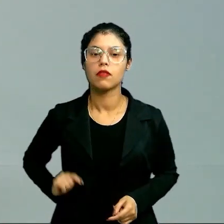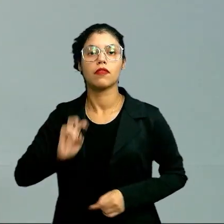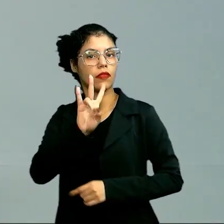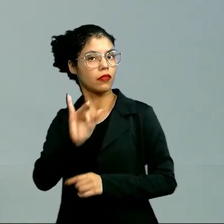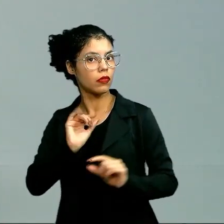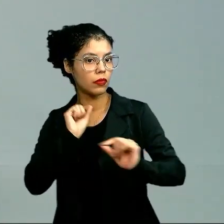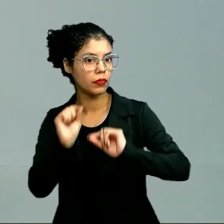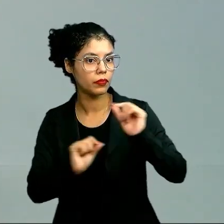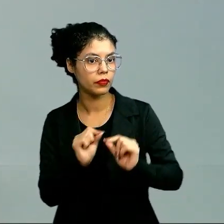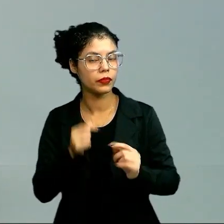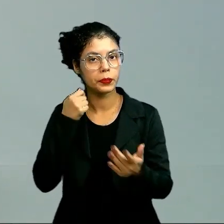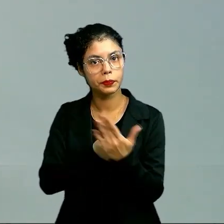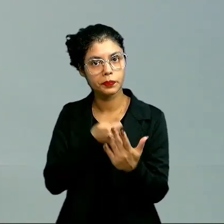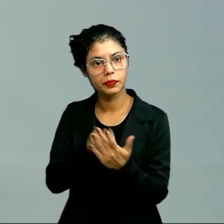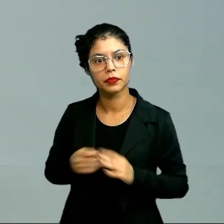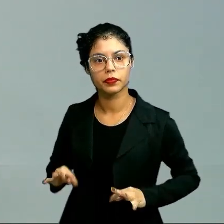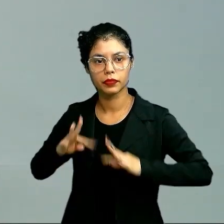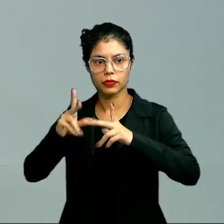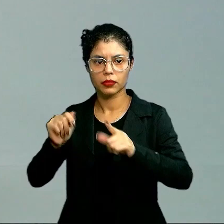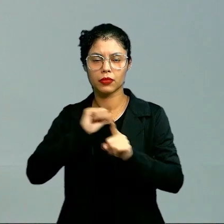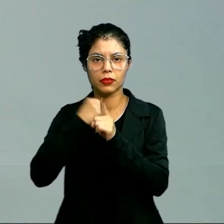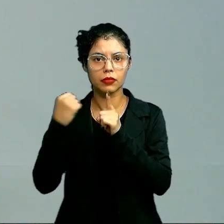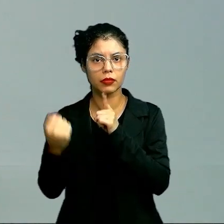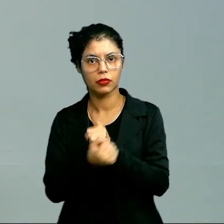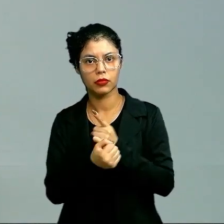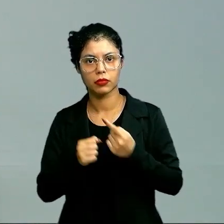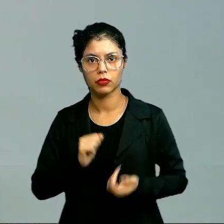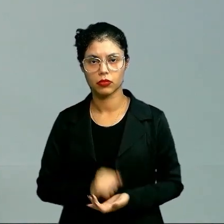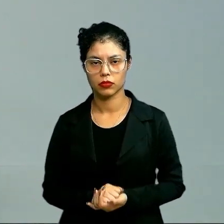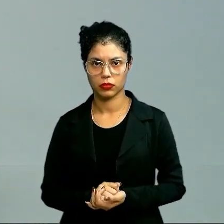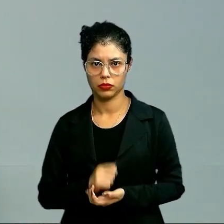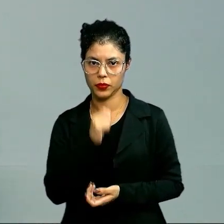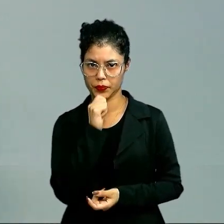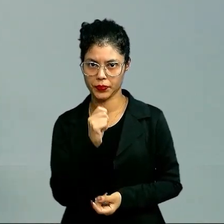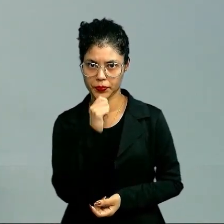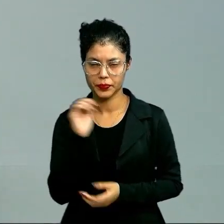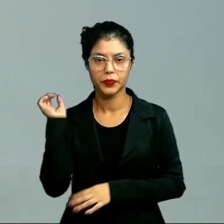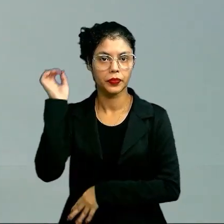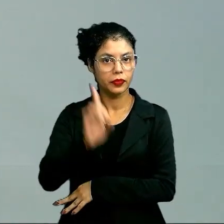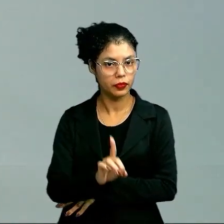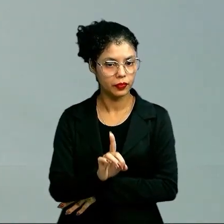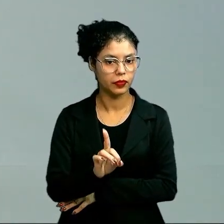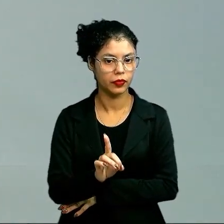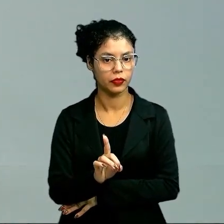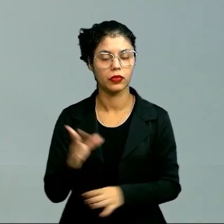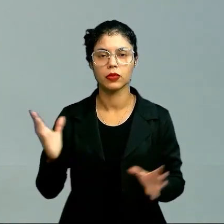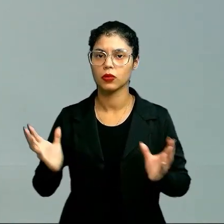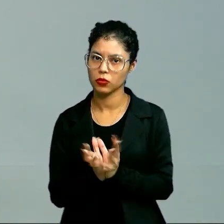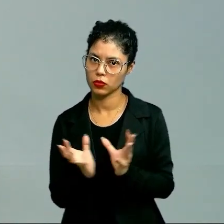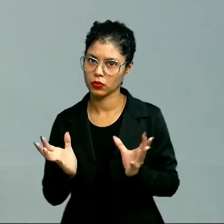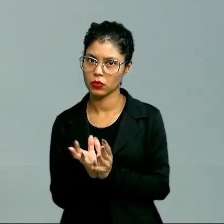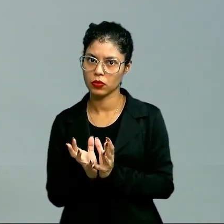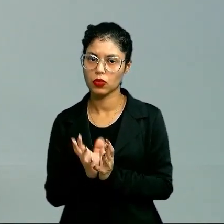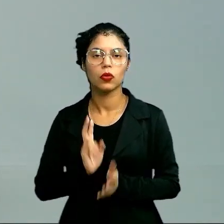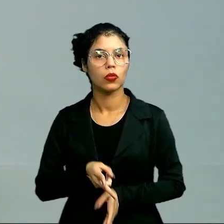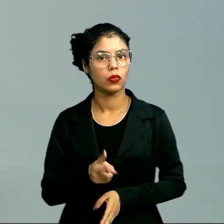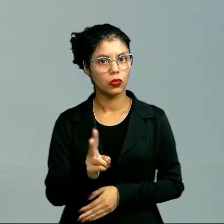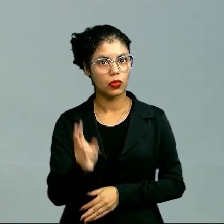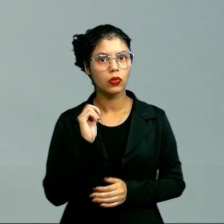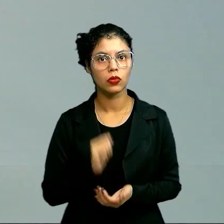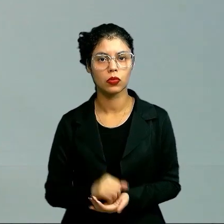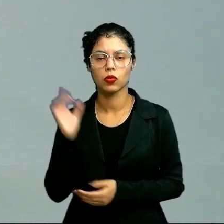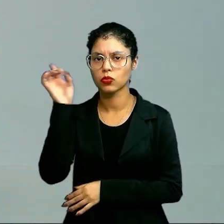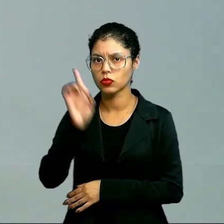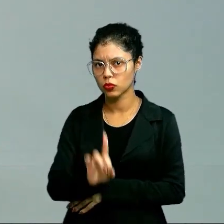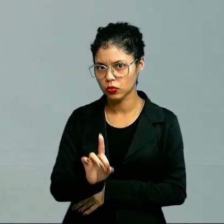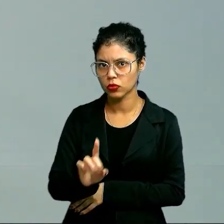vai submeter toda a sociedade. Então, aqui, os direitos coletivos têm que prevalecer sobre